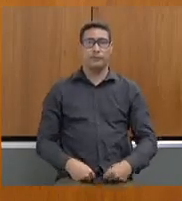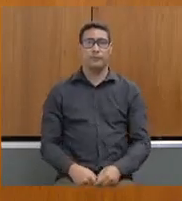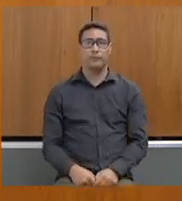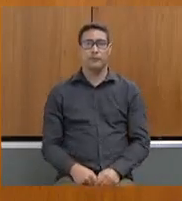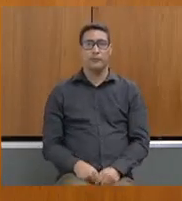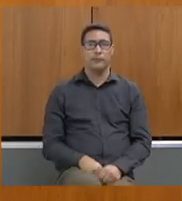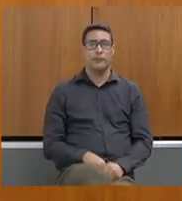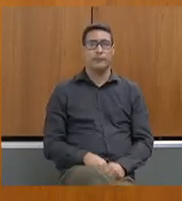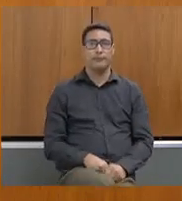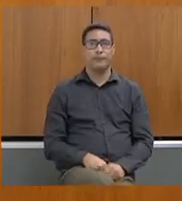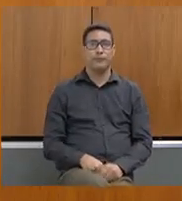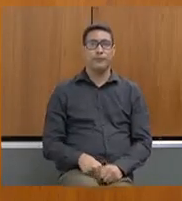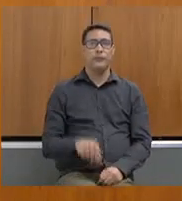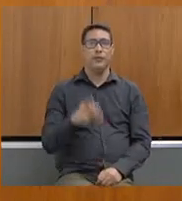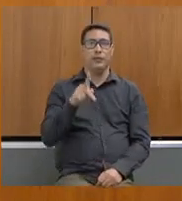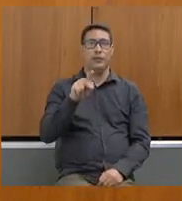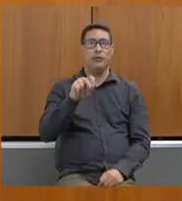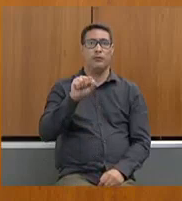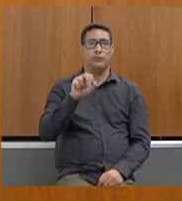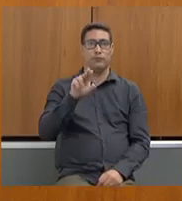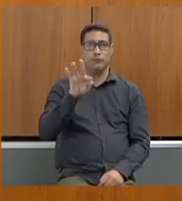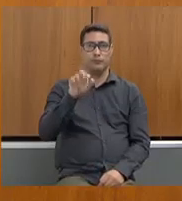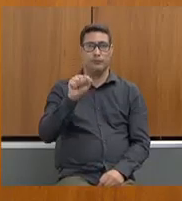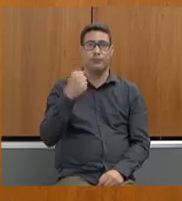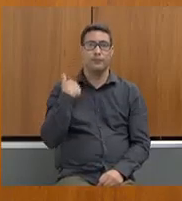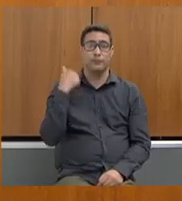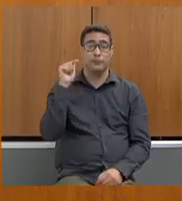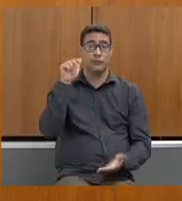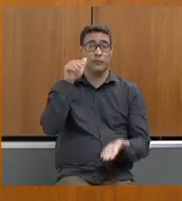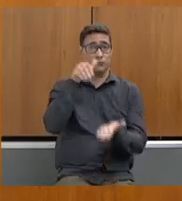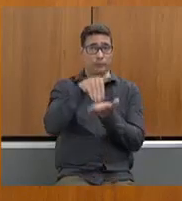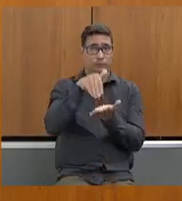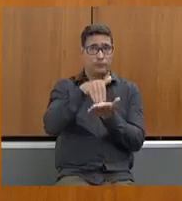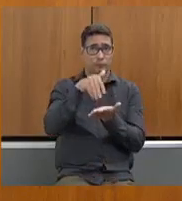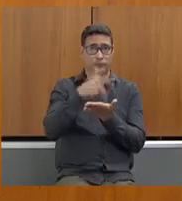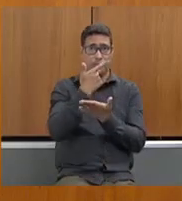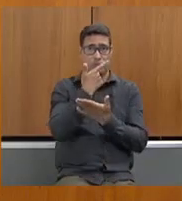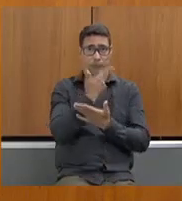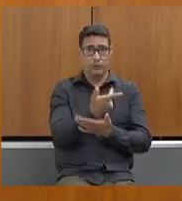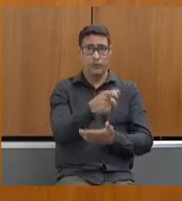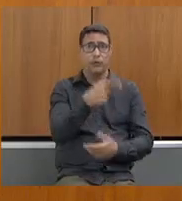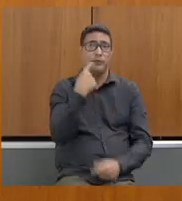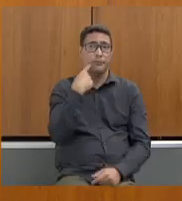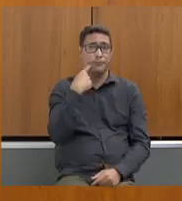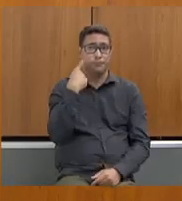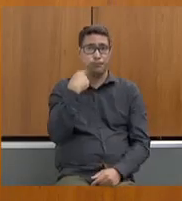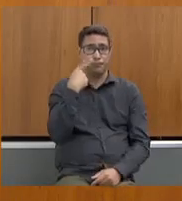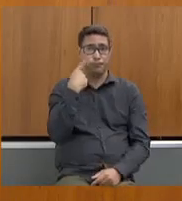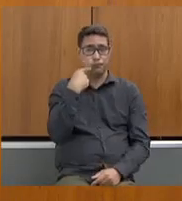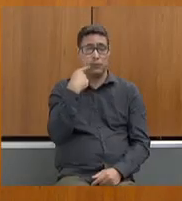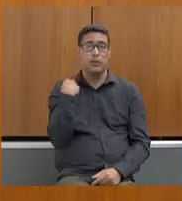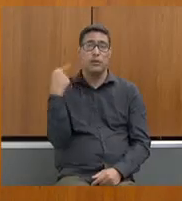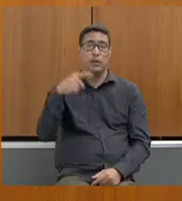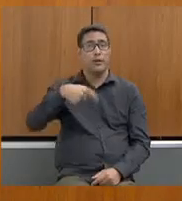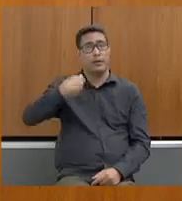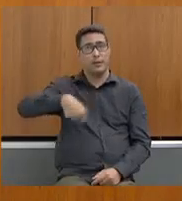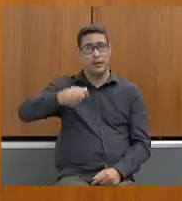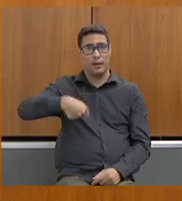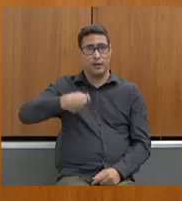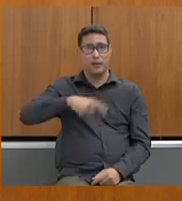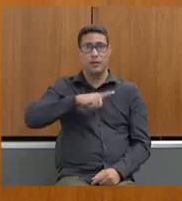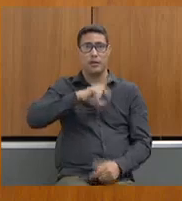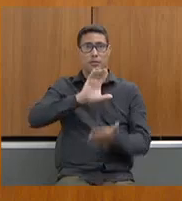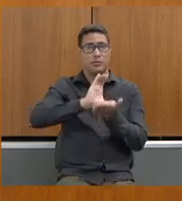Esse será um pauta das nossas colocações ao final da fala dos deputados dessa necessidade de